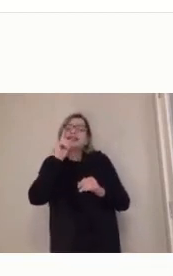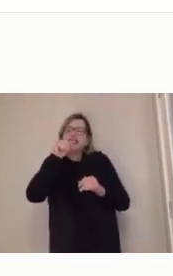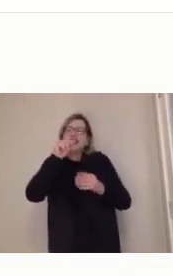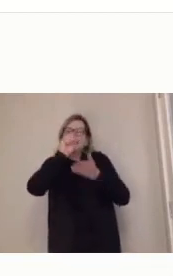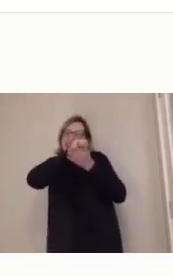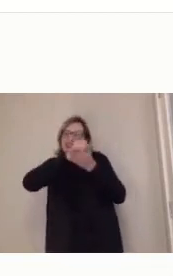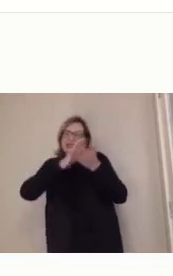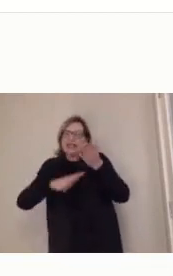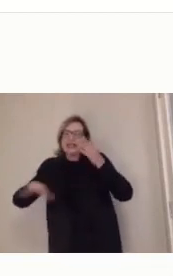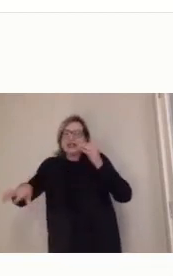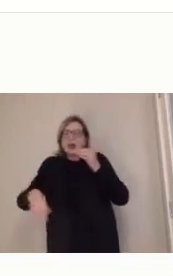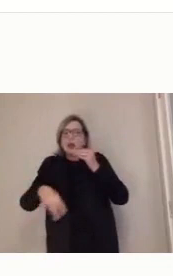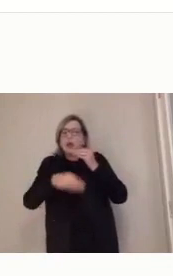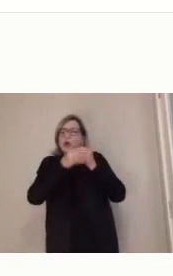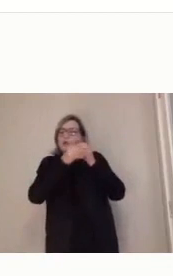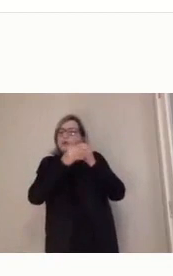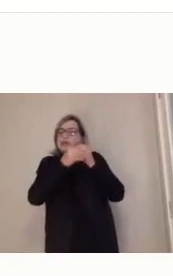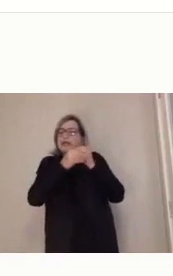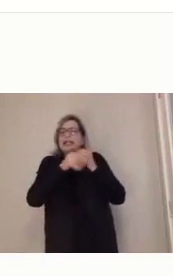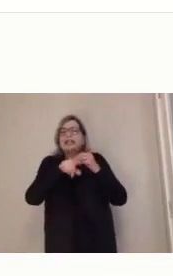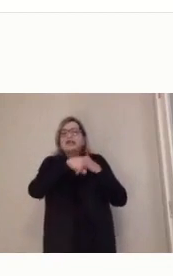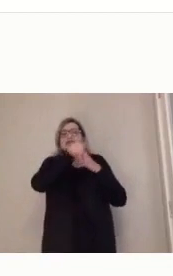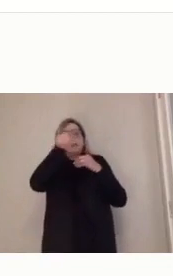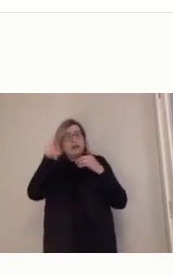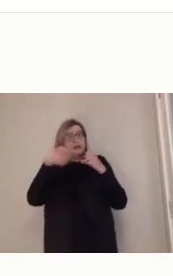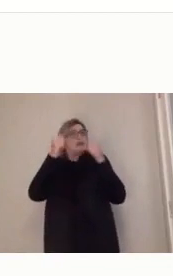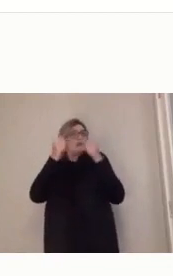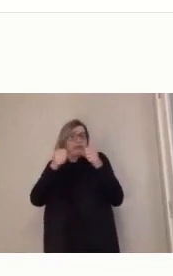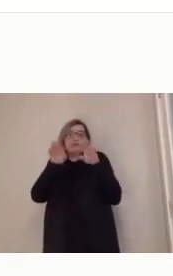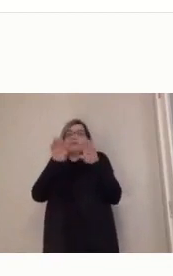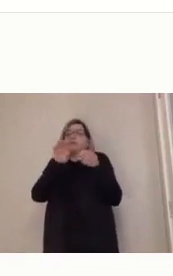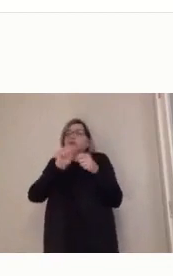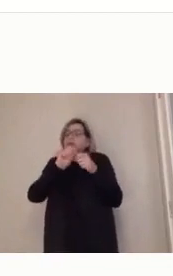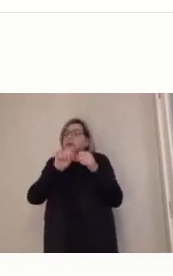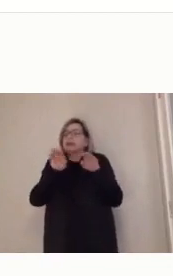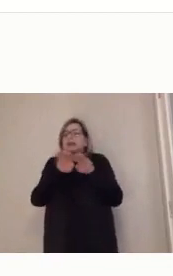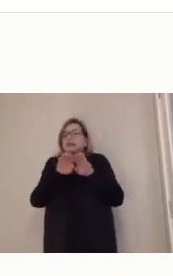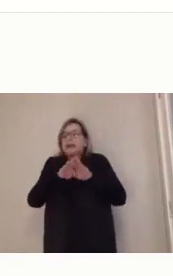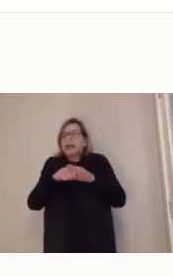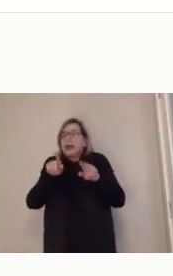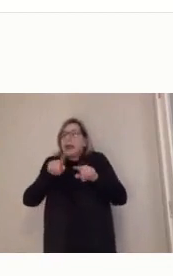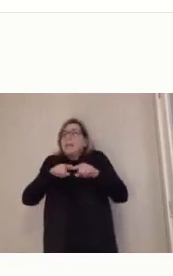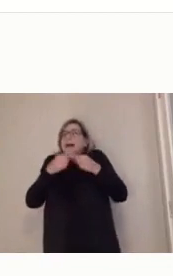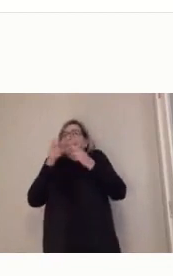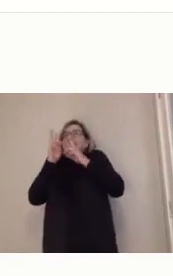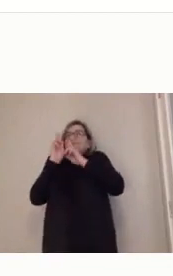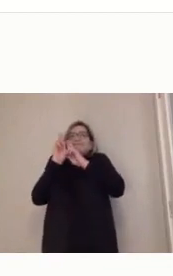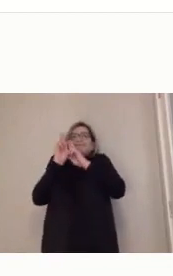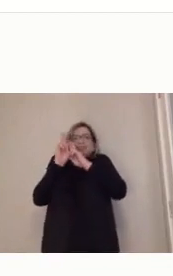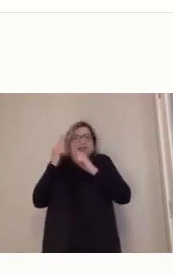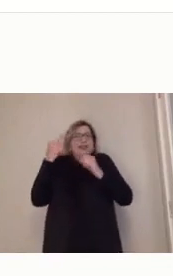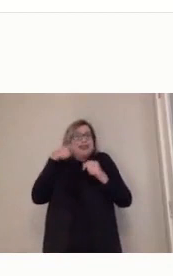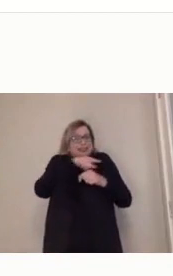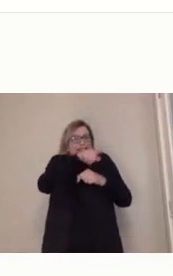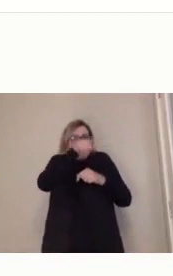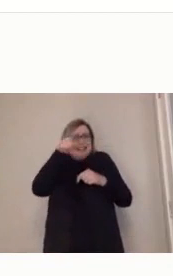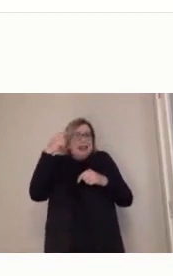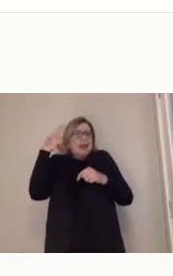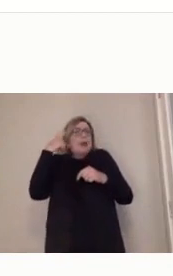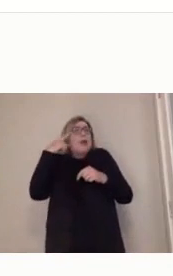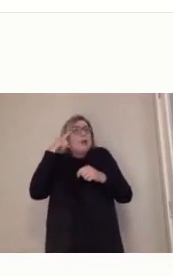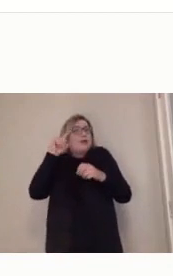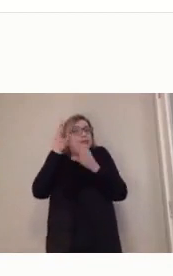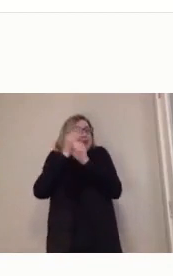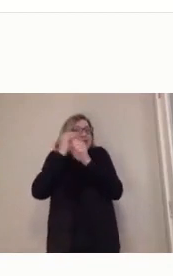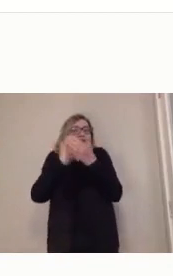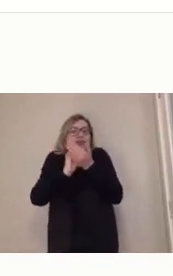poder fazer caso eu não atinjo a nota, mas eu espero sinceramente que vocês atinjam, porque não é difícil, a gente pensou ela